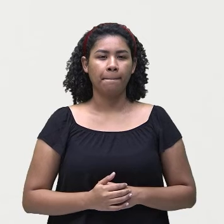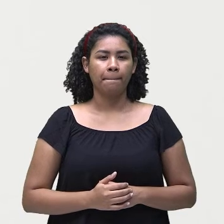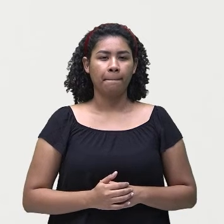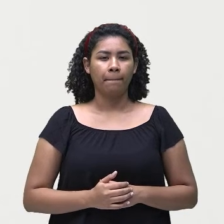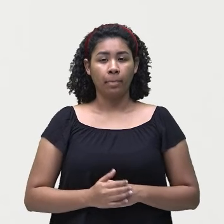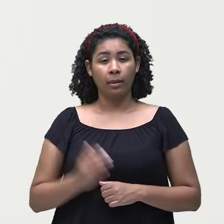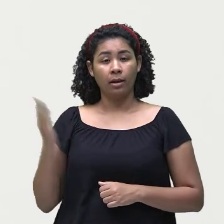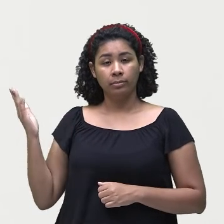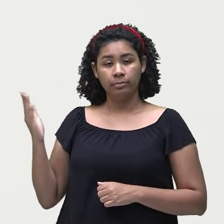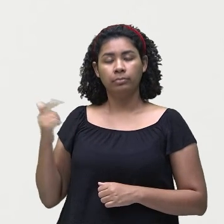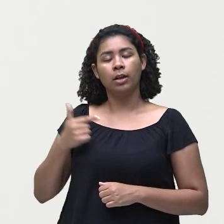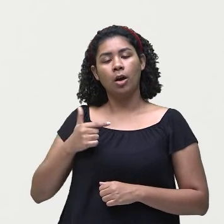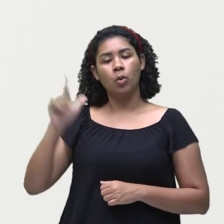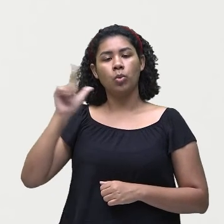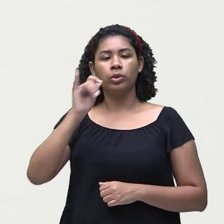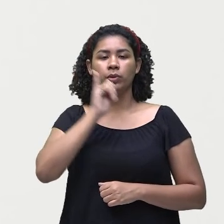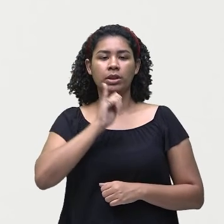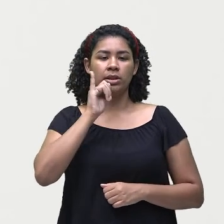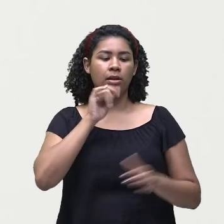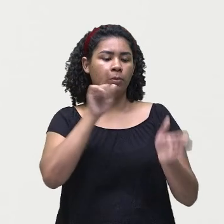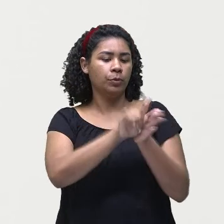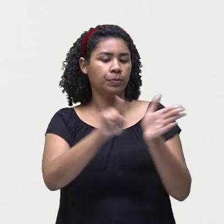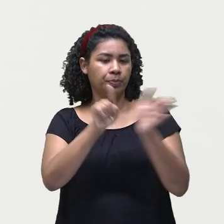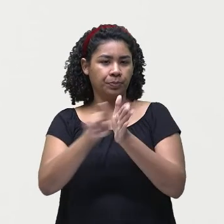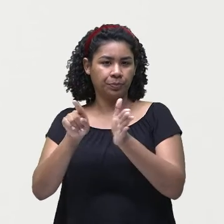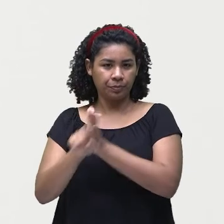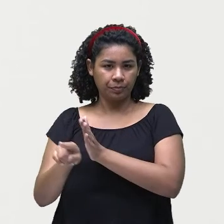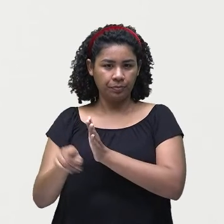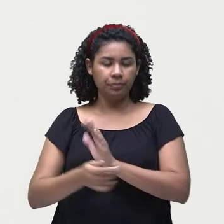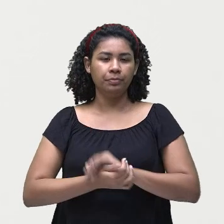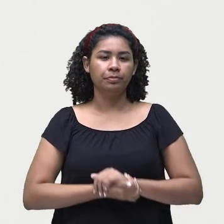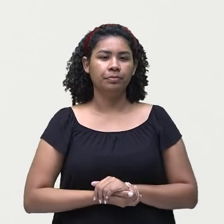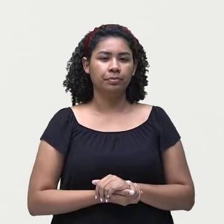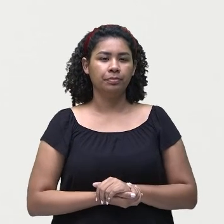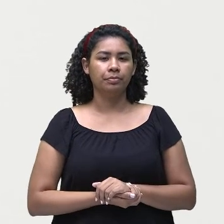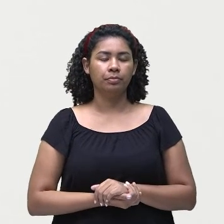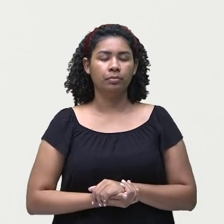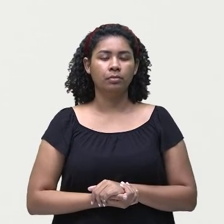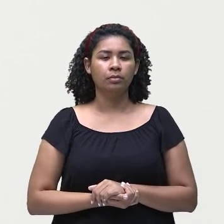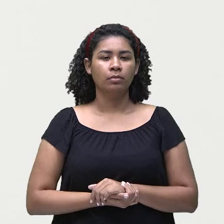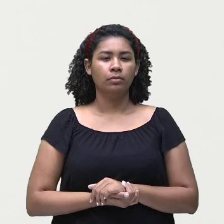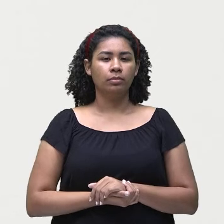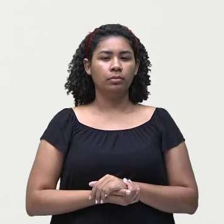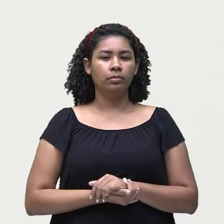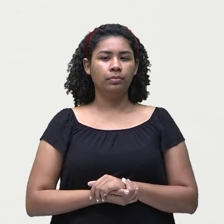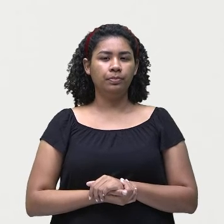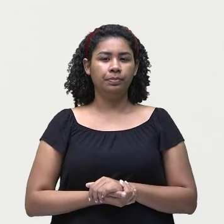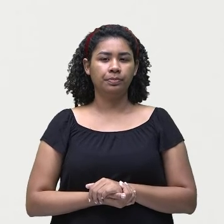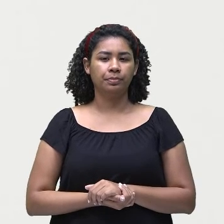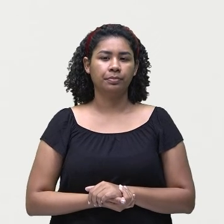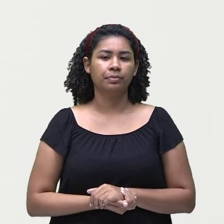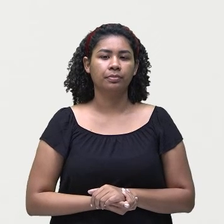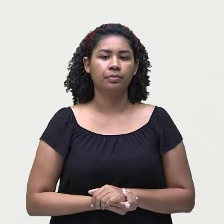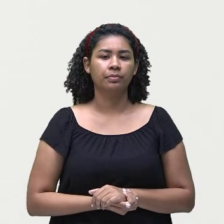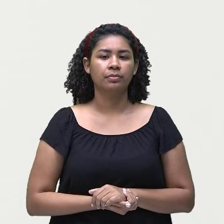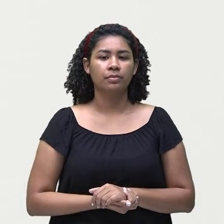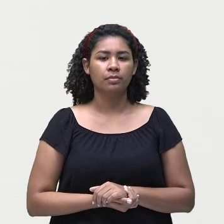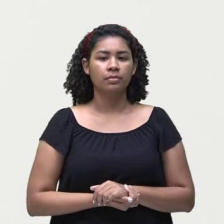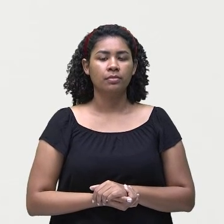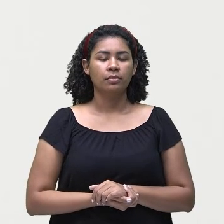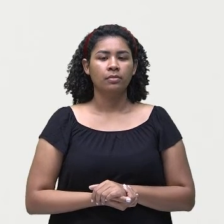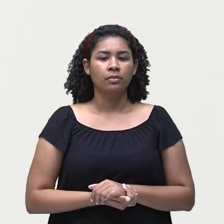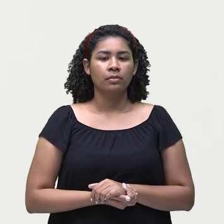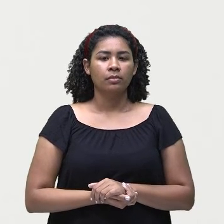tem mais um exemplo, né? De perguntas, olha só. Can you write poems? Can you write poems?